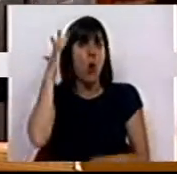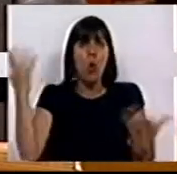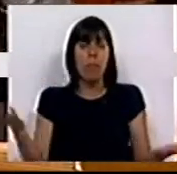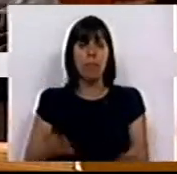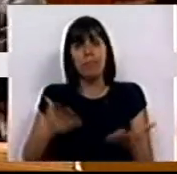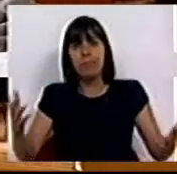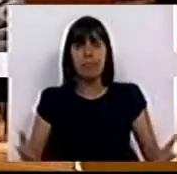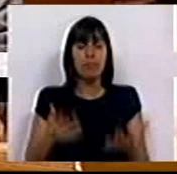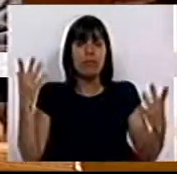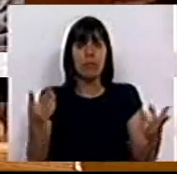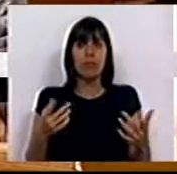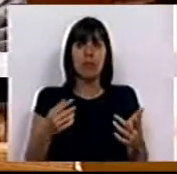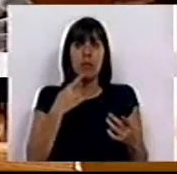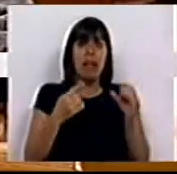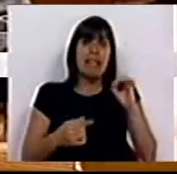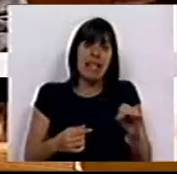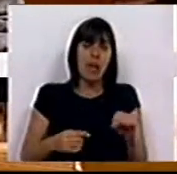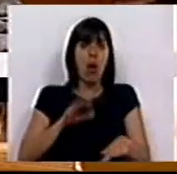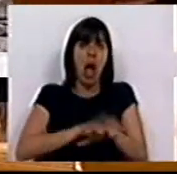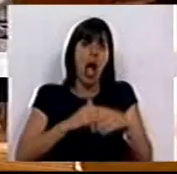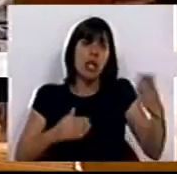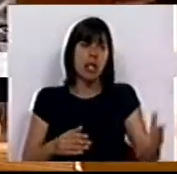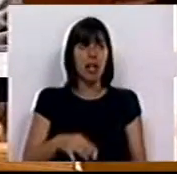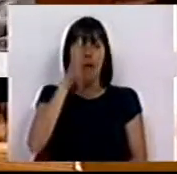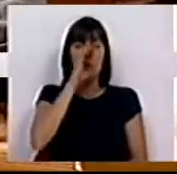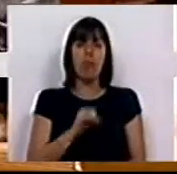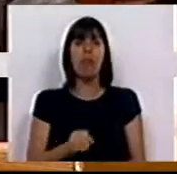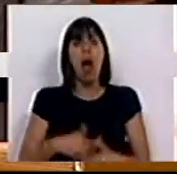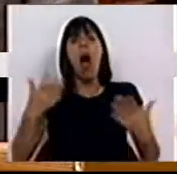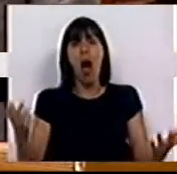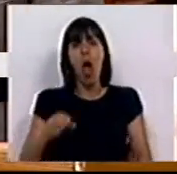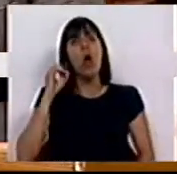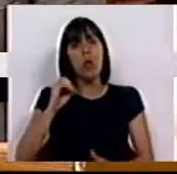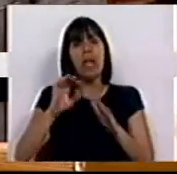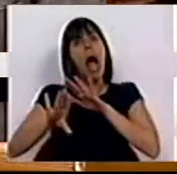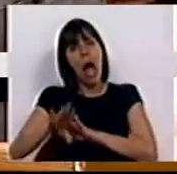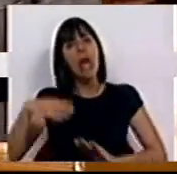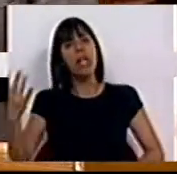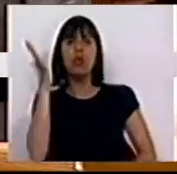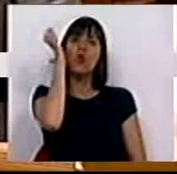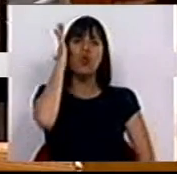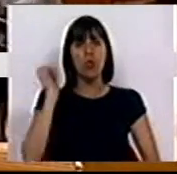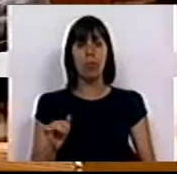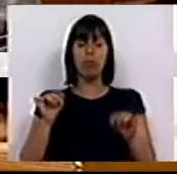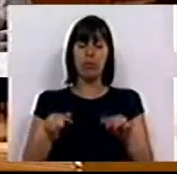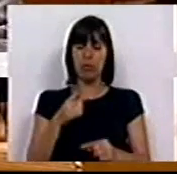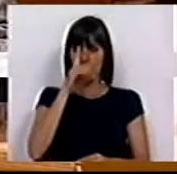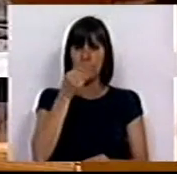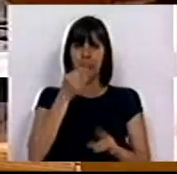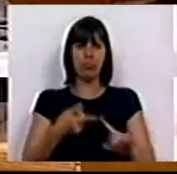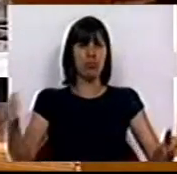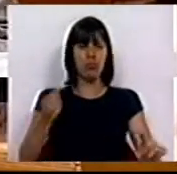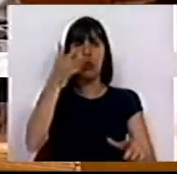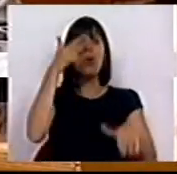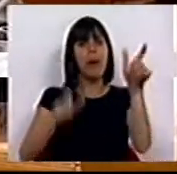número e rendou-se por um zero. O zero à esquerda deste Governo, afinal, era um zero à direita no número desta brutalidade